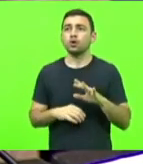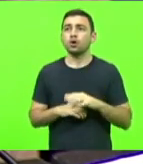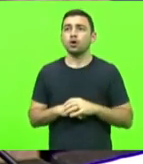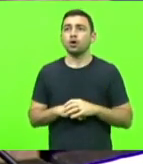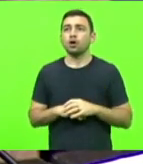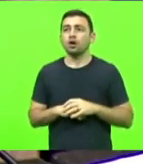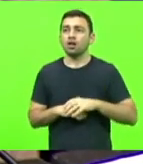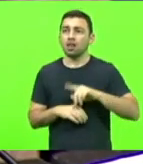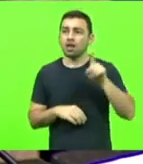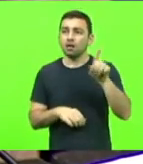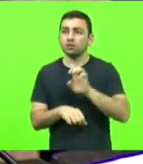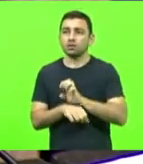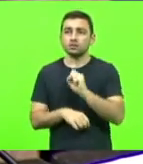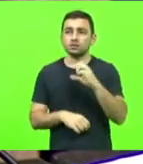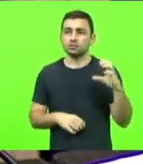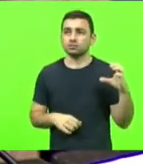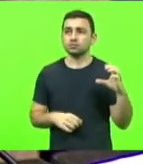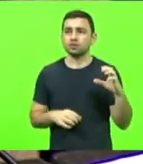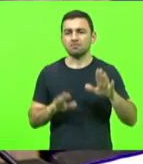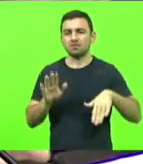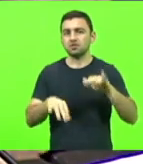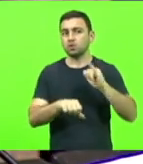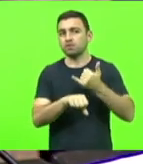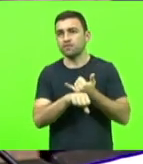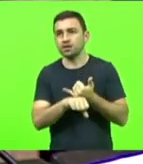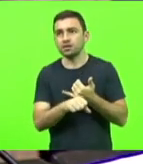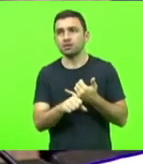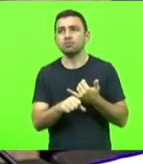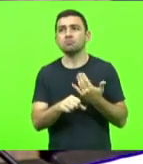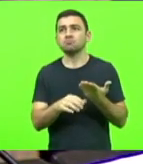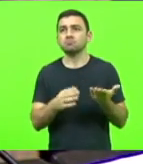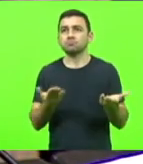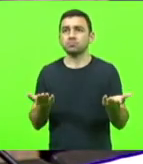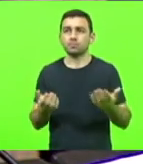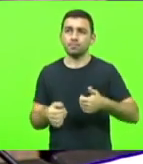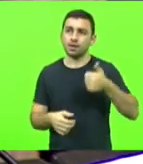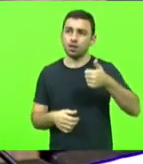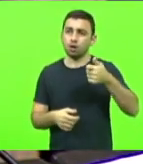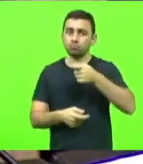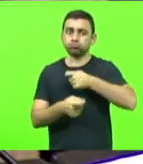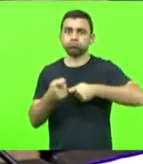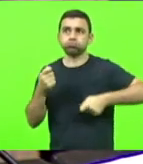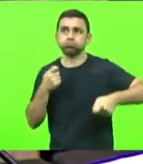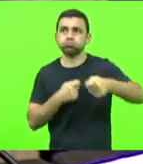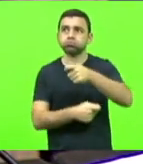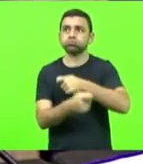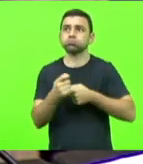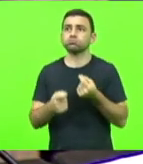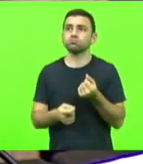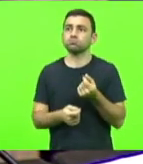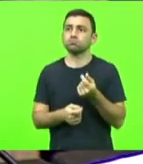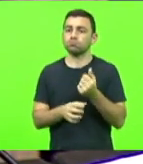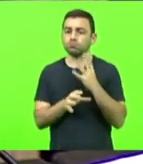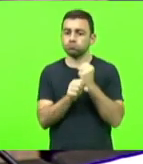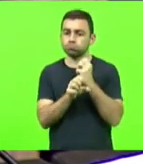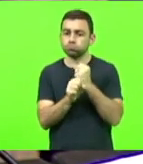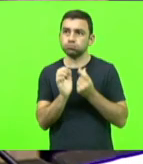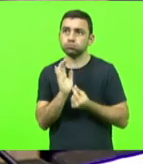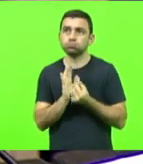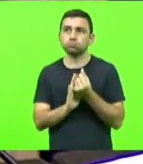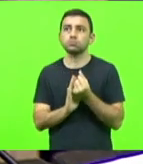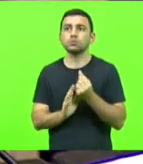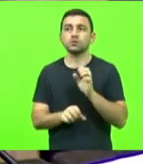Estado de Santa Catarina e quem sabe de Joinville, ou seja, administra um dos maiores orçamentos do Estado e